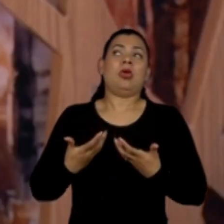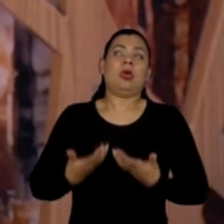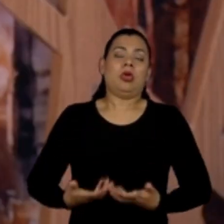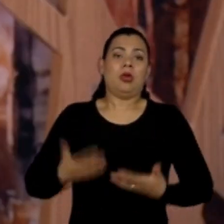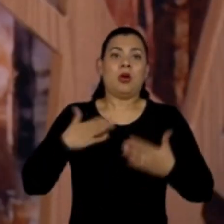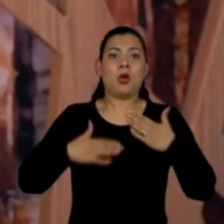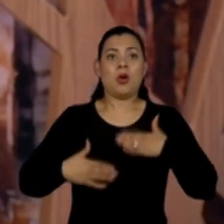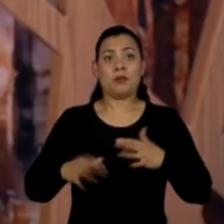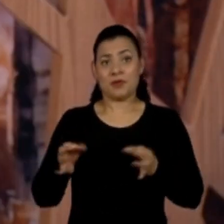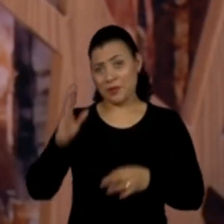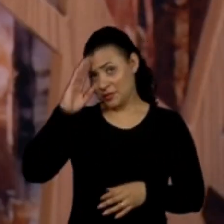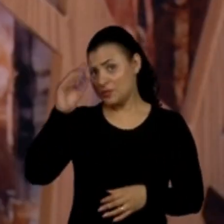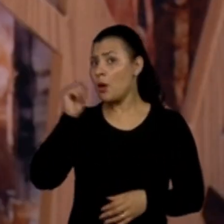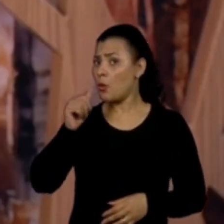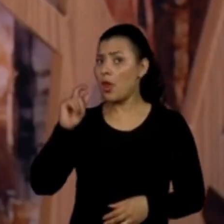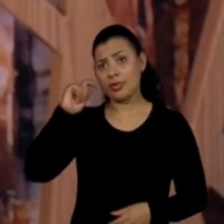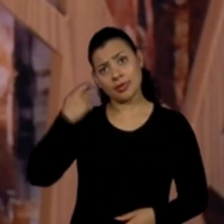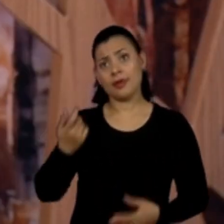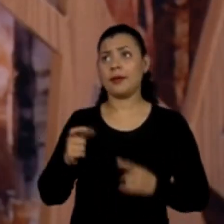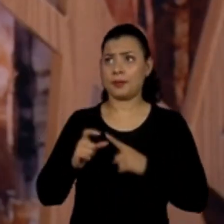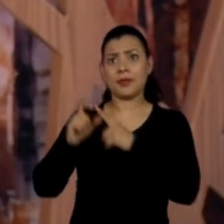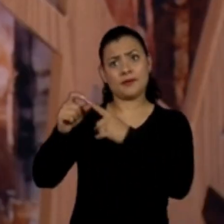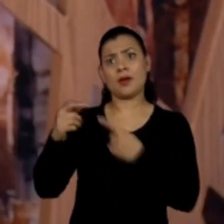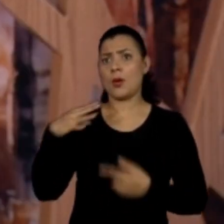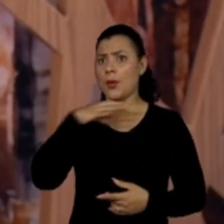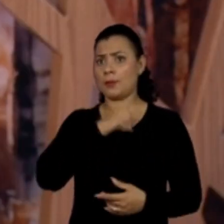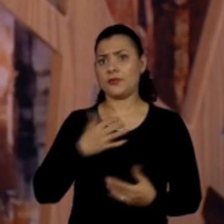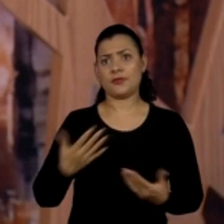no corpo, né? Principalmente nós, mulheres negras periféricas,